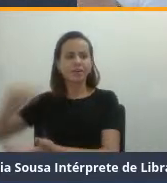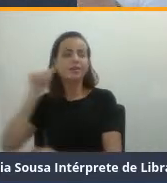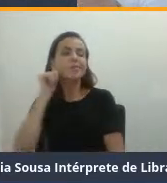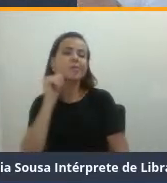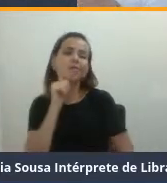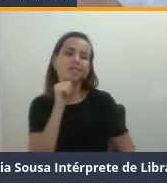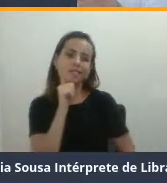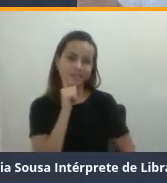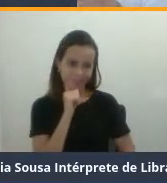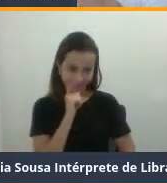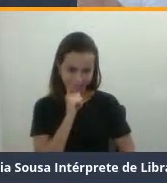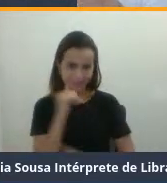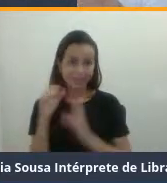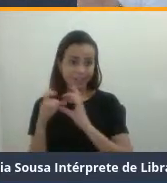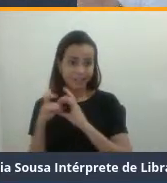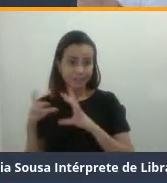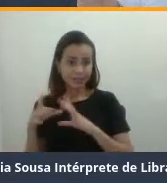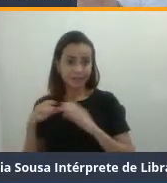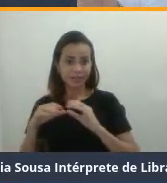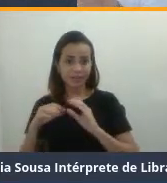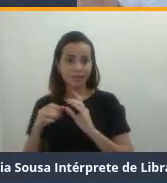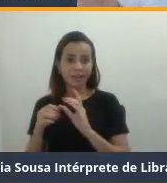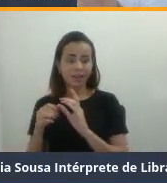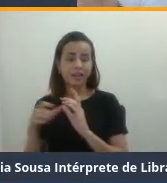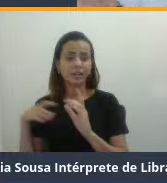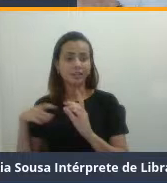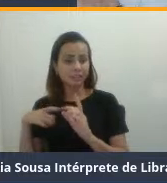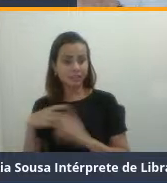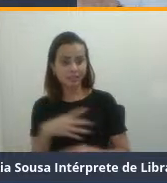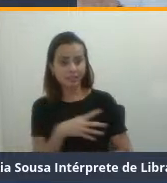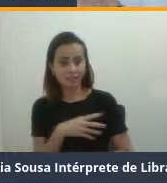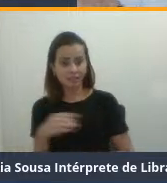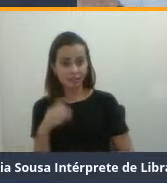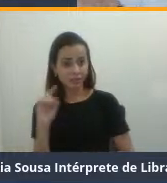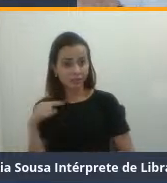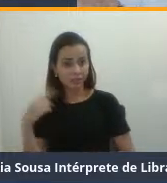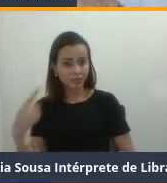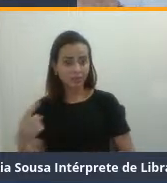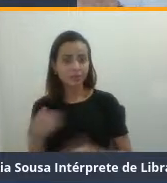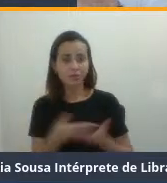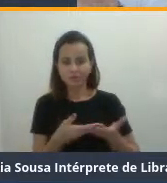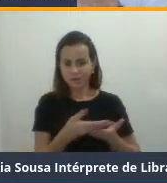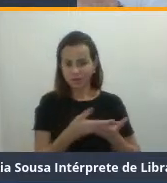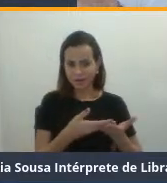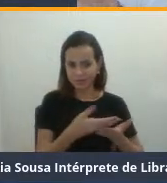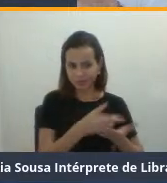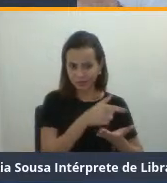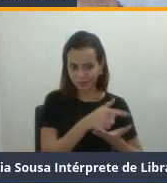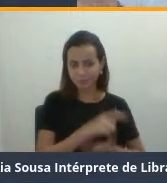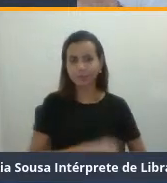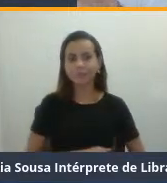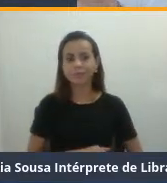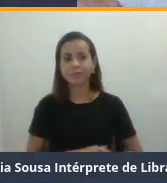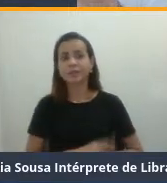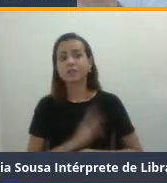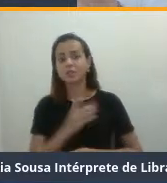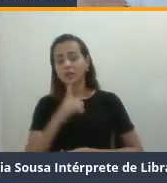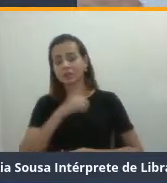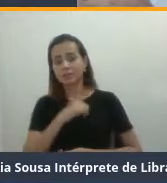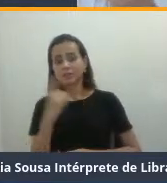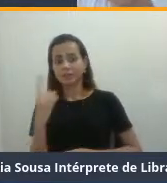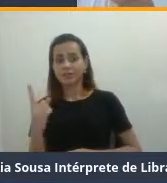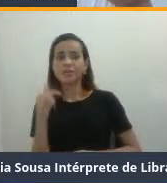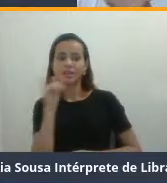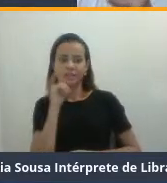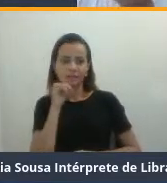de terem filhos posteriormente a esse procedimento. Já houve até um caso bem